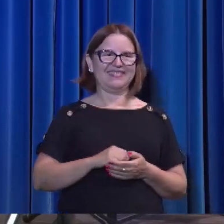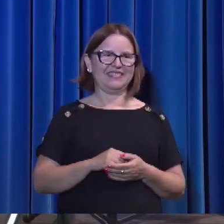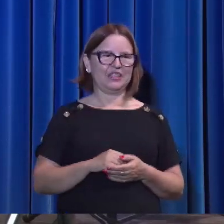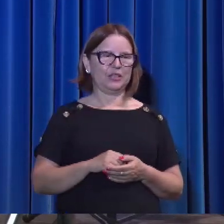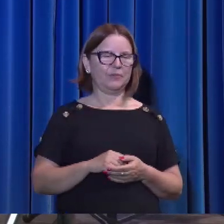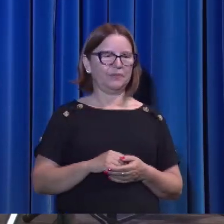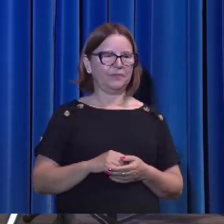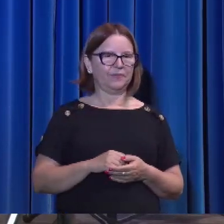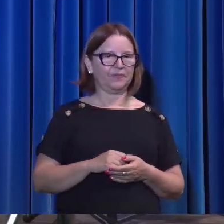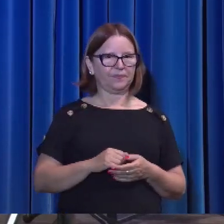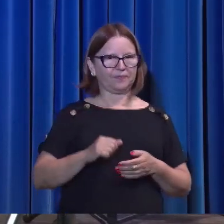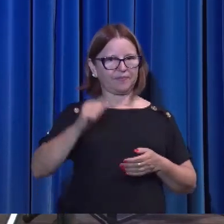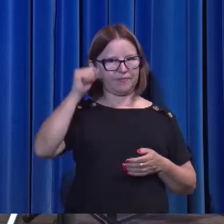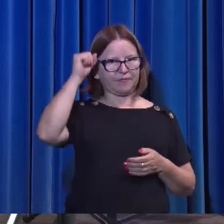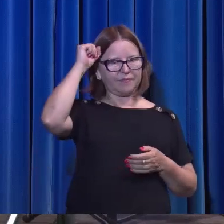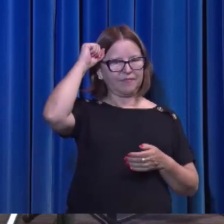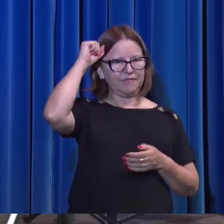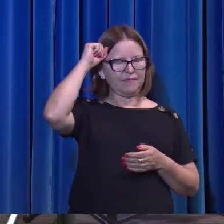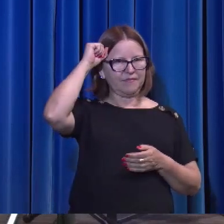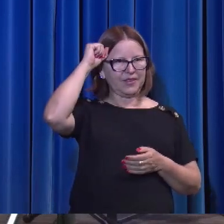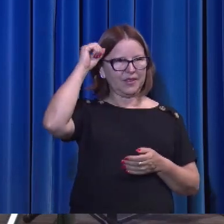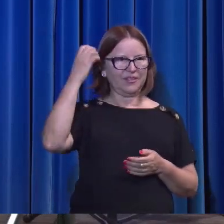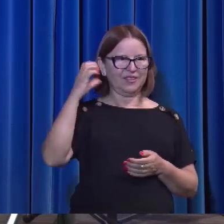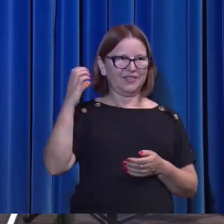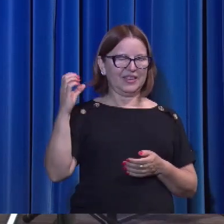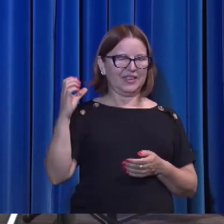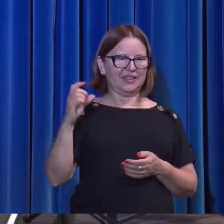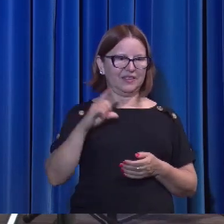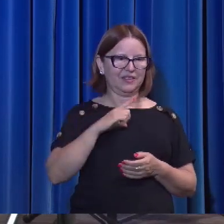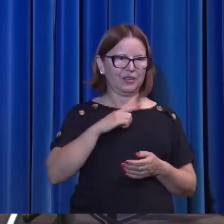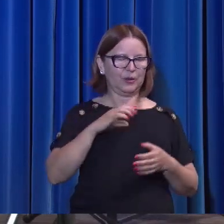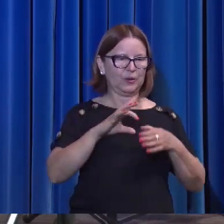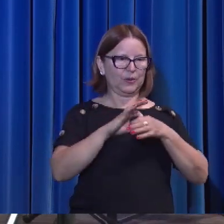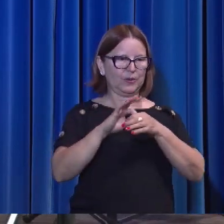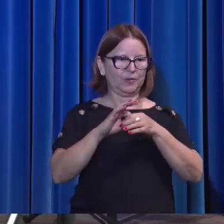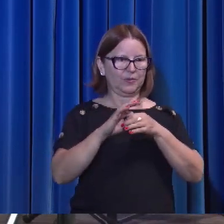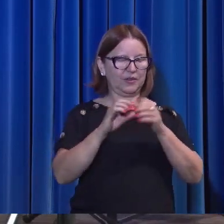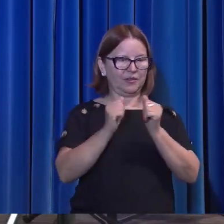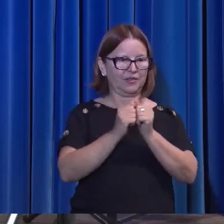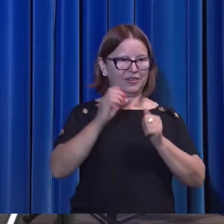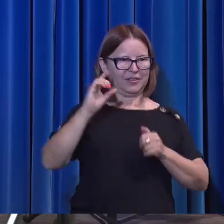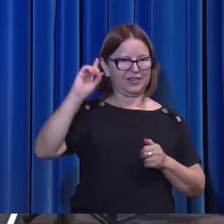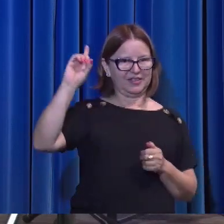Adão, no Jardim do Édito, tinha comunhão com Deus.